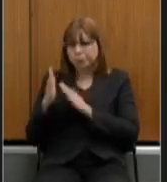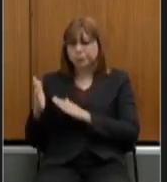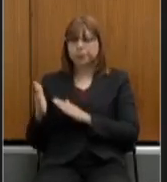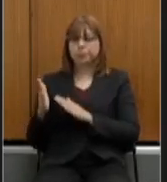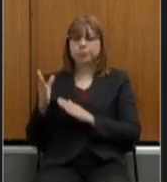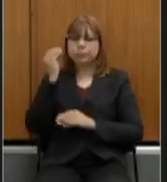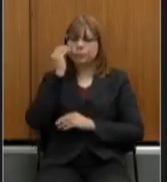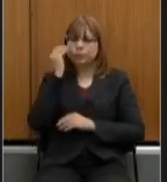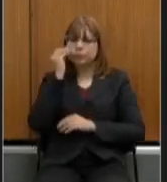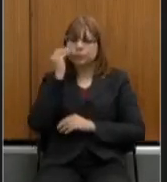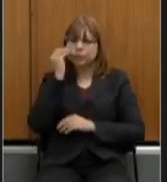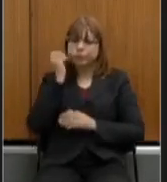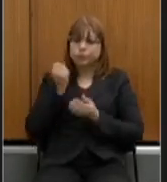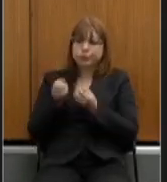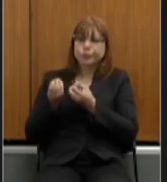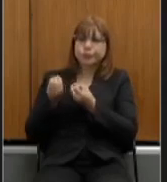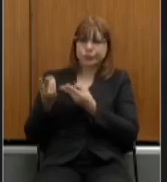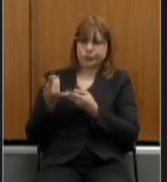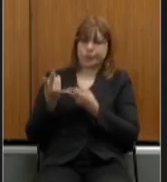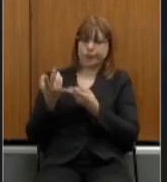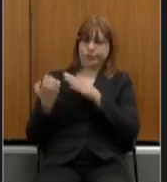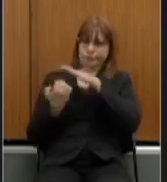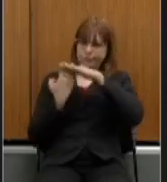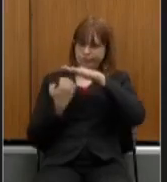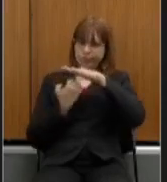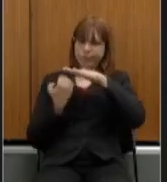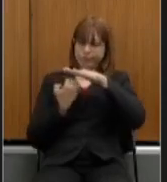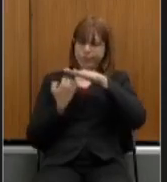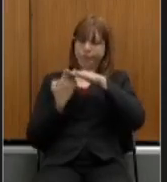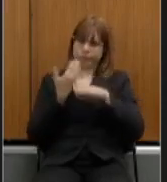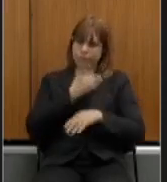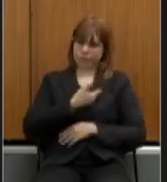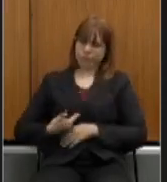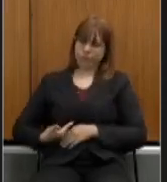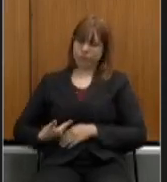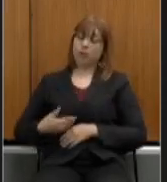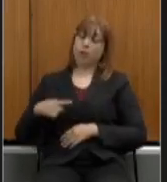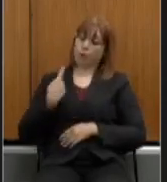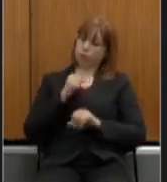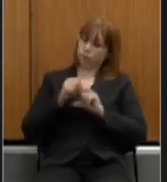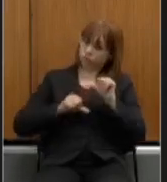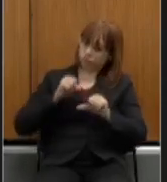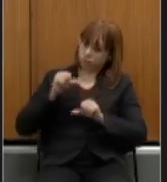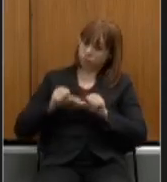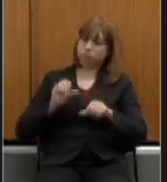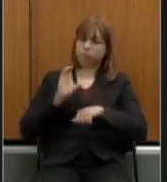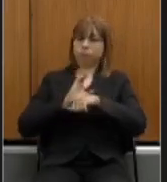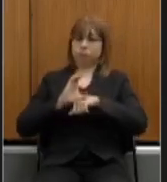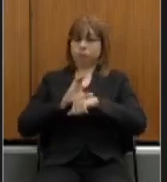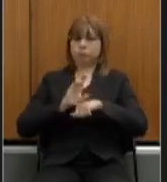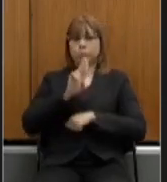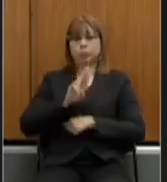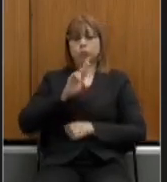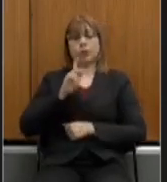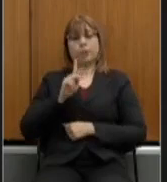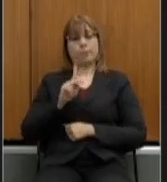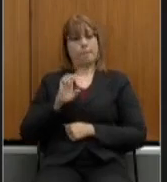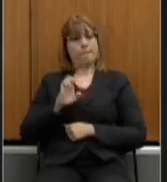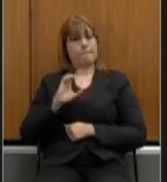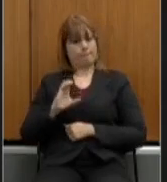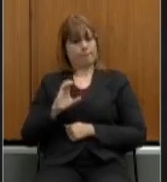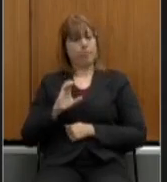privatizarmos estatais alteramos a constituição através de PEC e